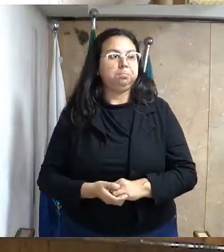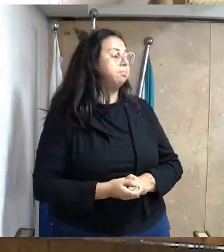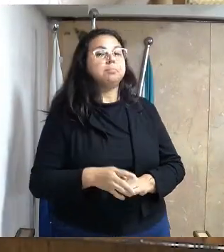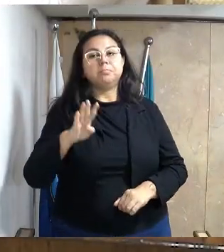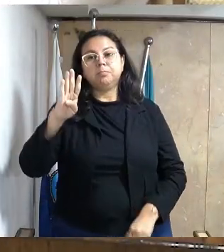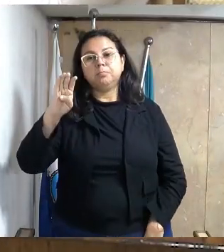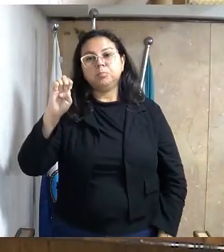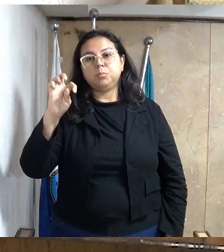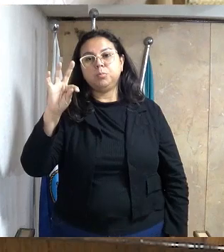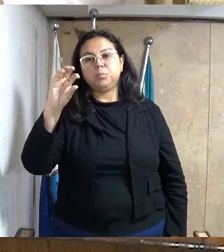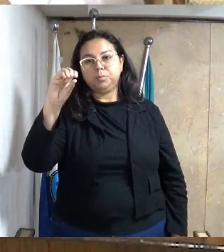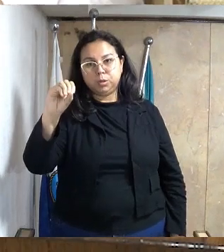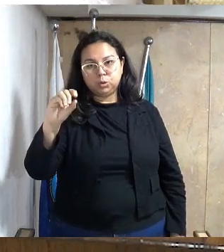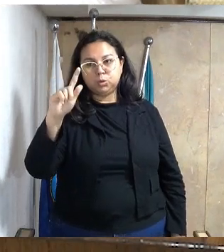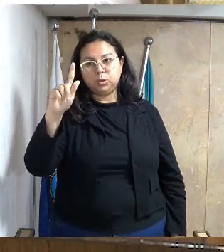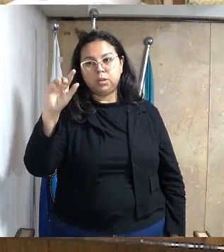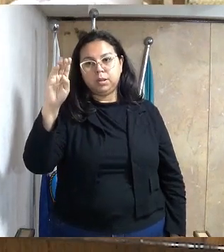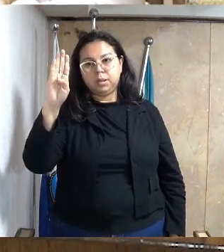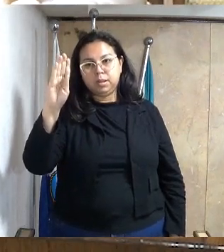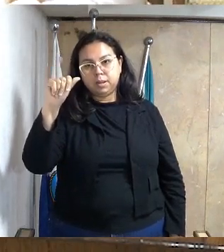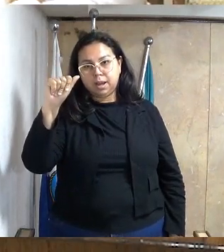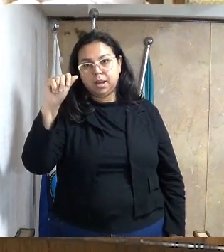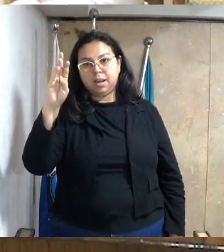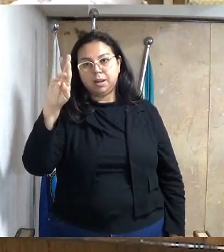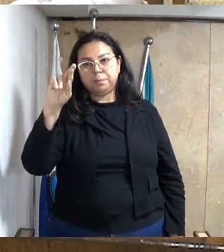Com a palavra, Beto Gabriel.